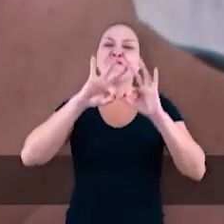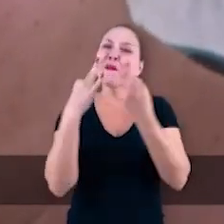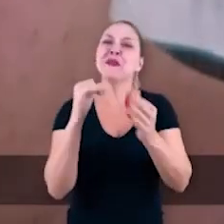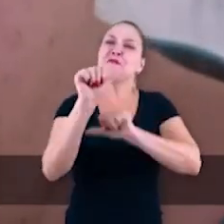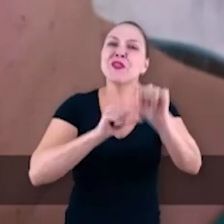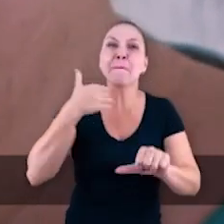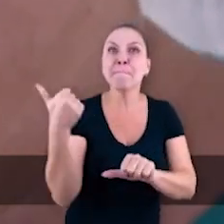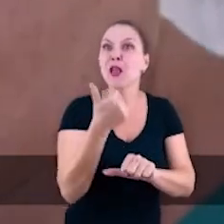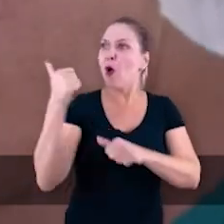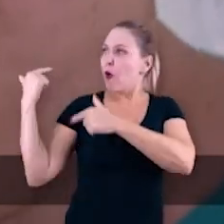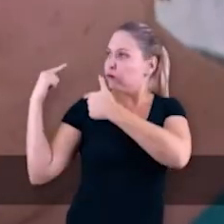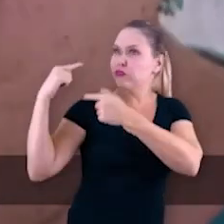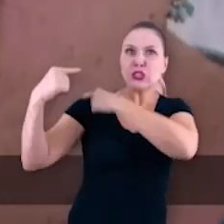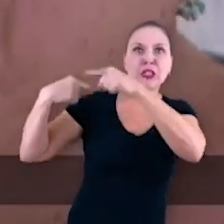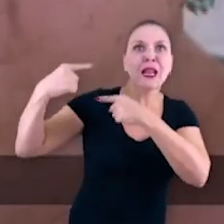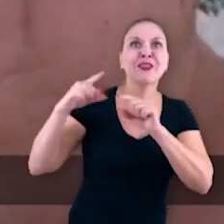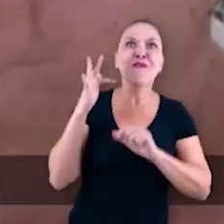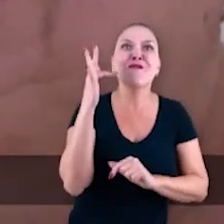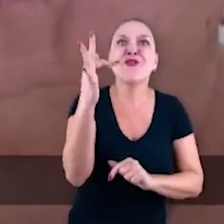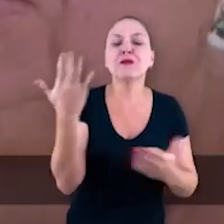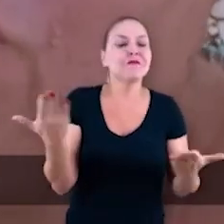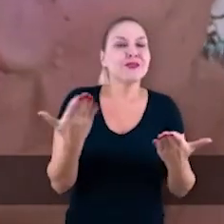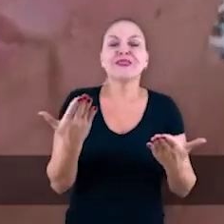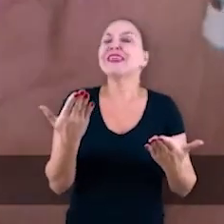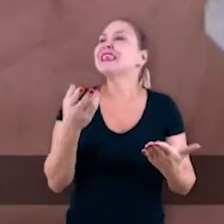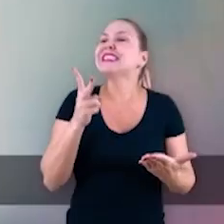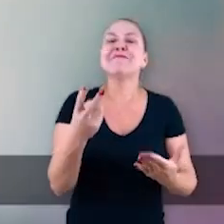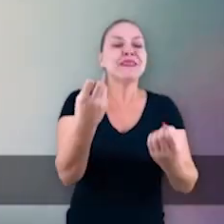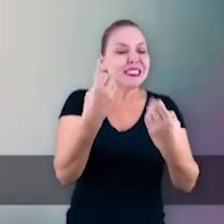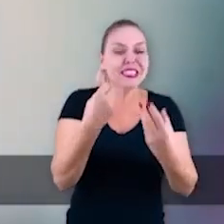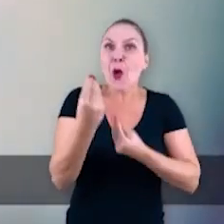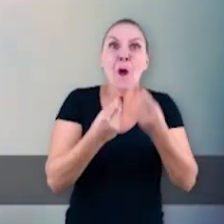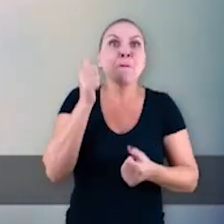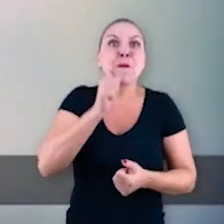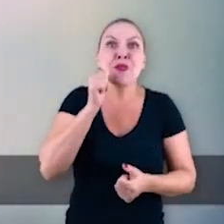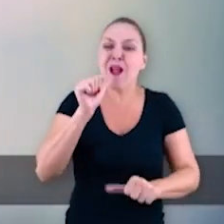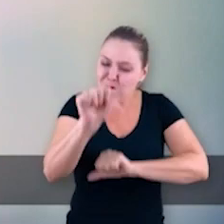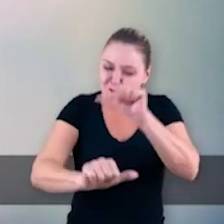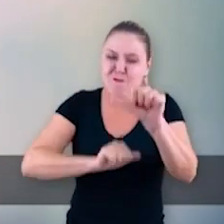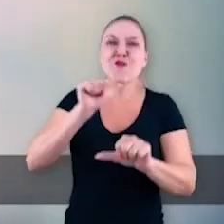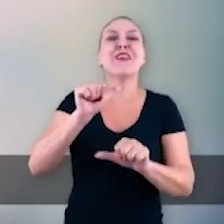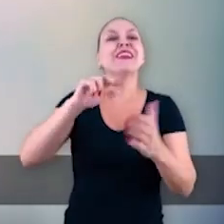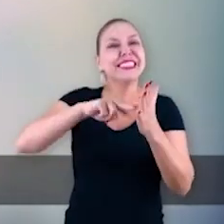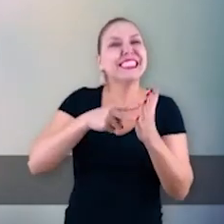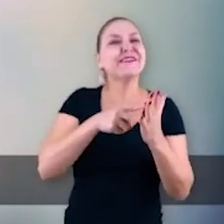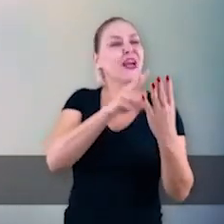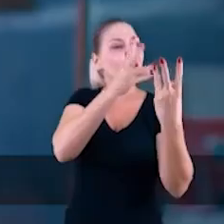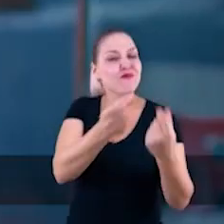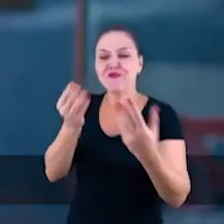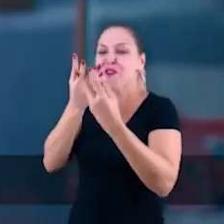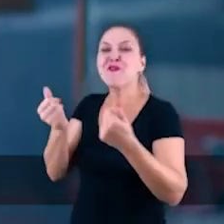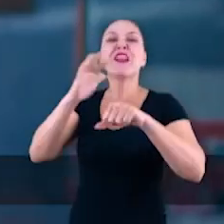história da sua família. Ela vai mudar a história da geração futura dela. A irmã Marlene sempre nos ensina isso, né? Mulheres